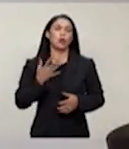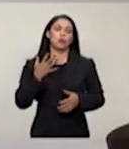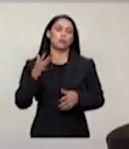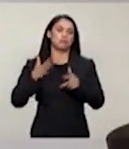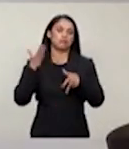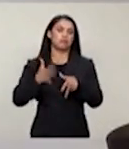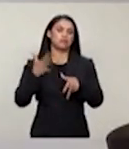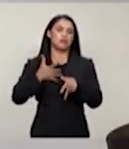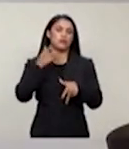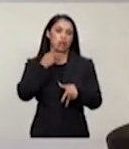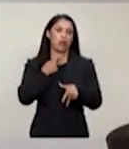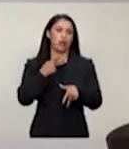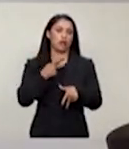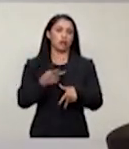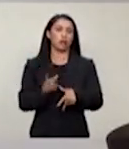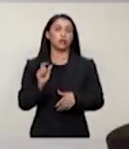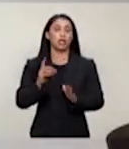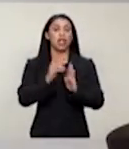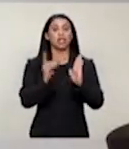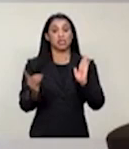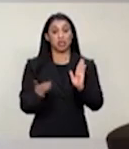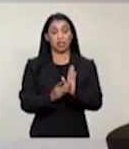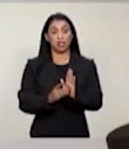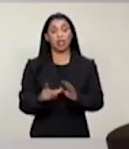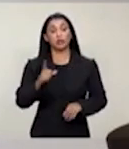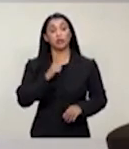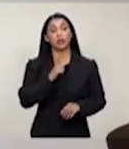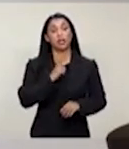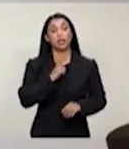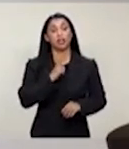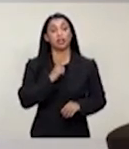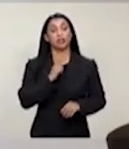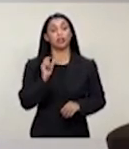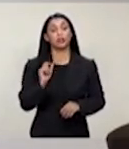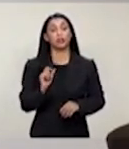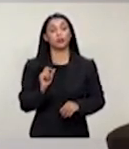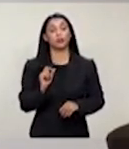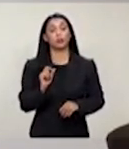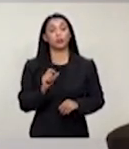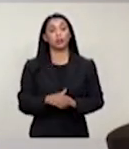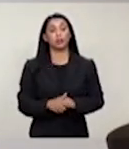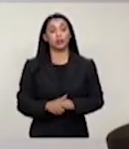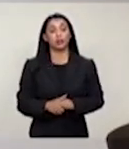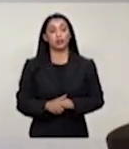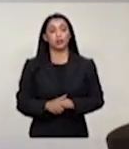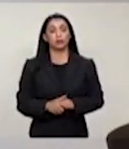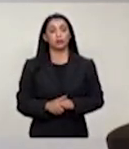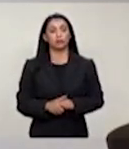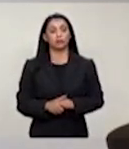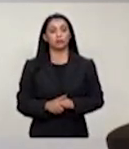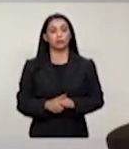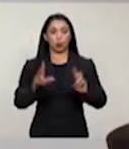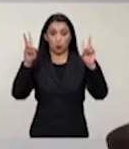antecederam, este decreto tem um título bastante convidativo.